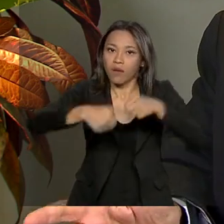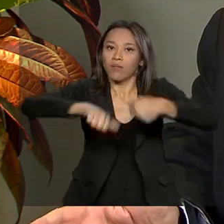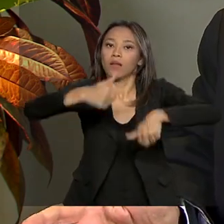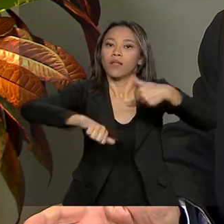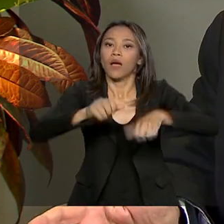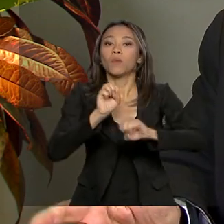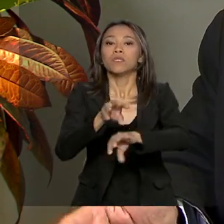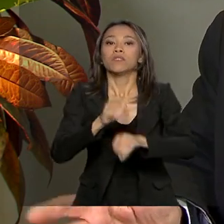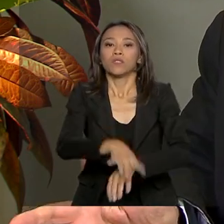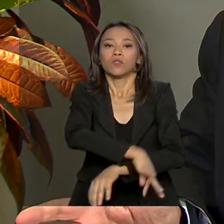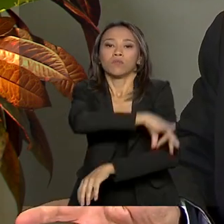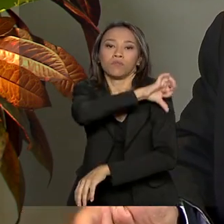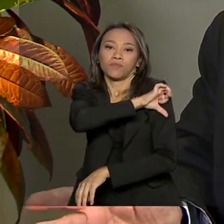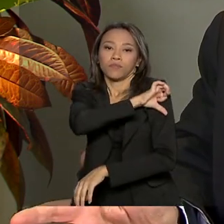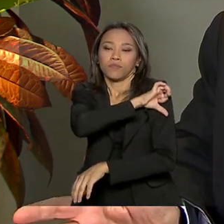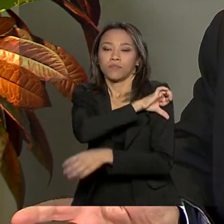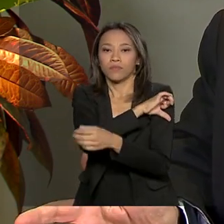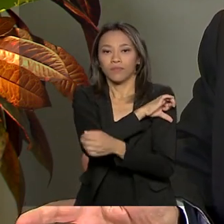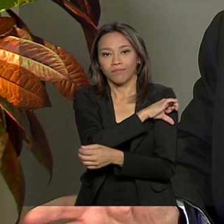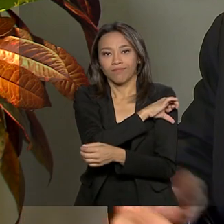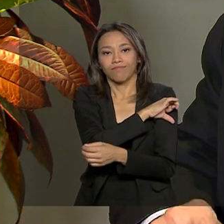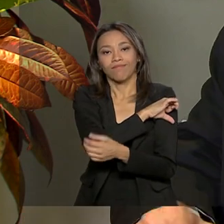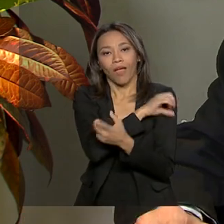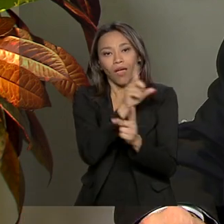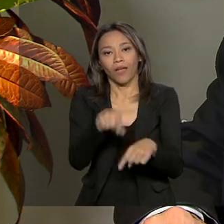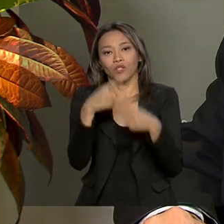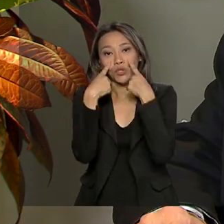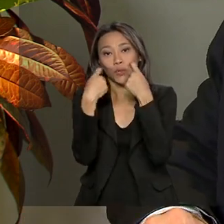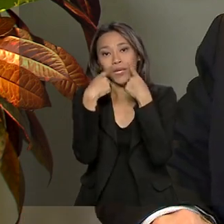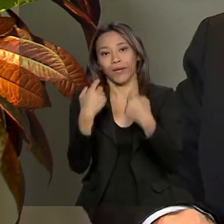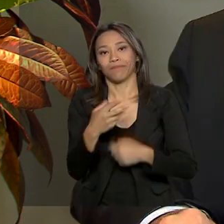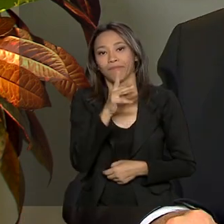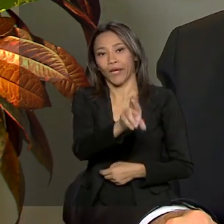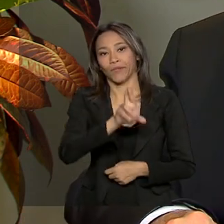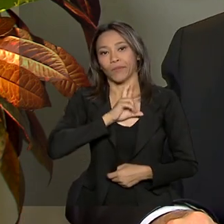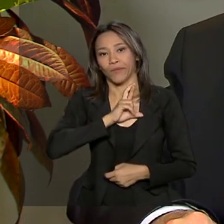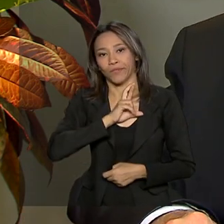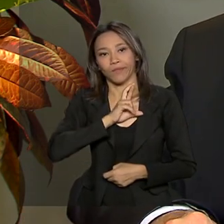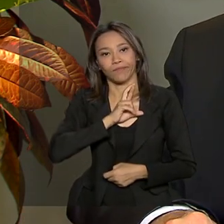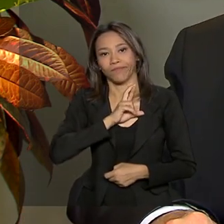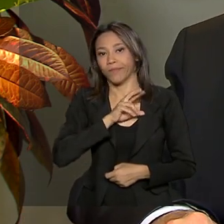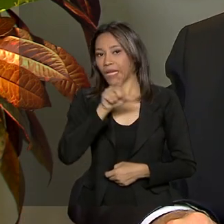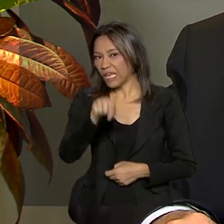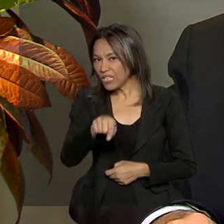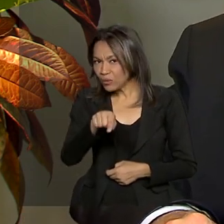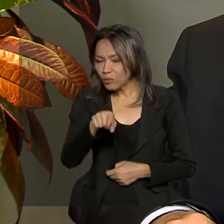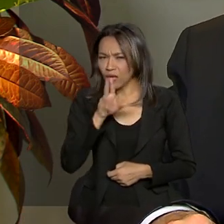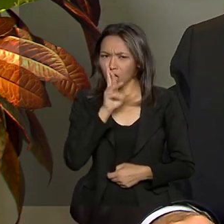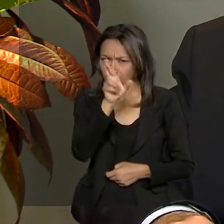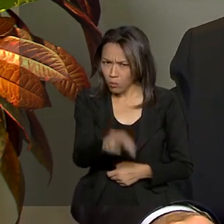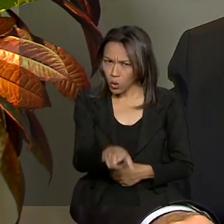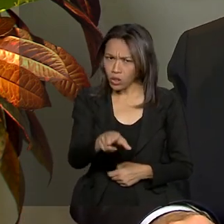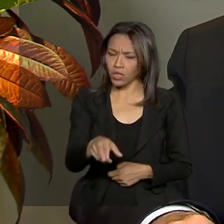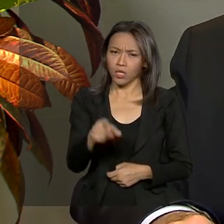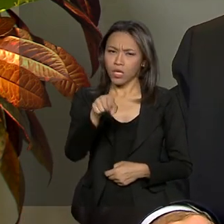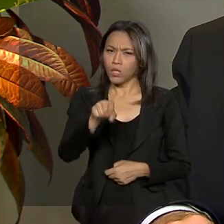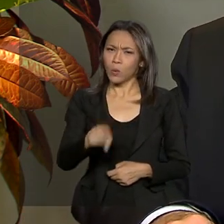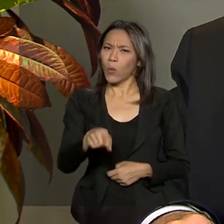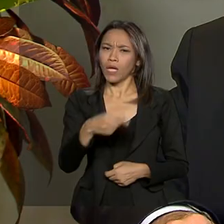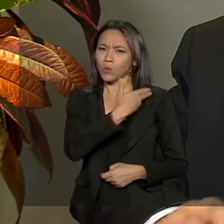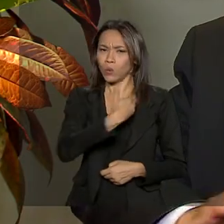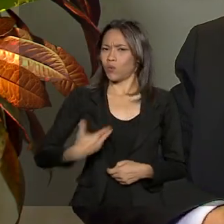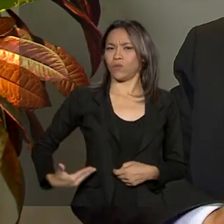é de chorar, né? O resultado do PISA é de chorar. E esse último resultado do PISA não tem nada a ver com o governo Bolsonaro. Essa prova do PISA foi feita em